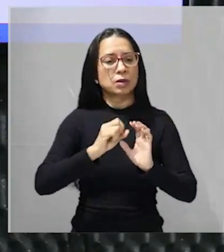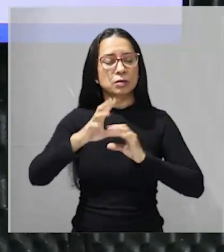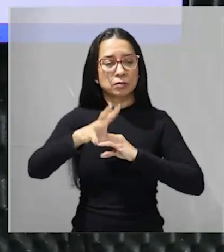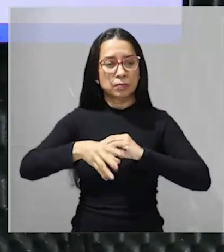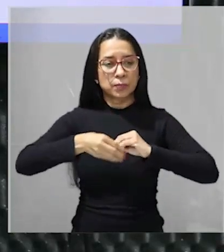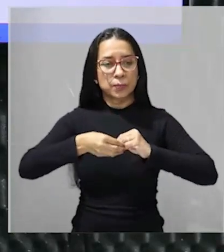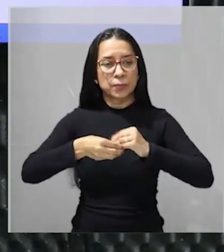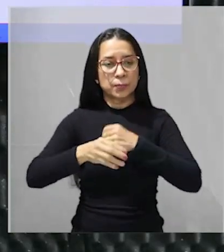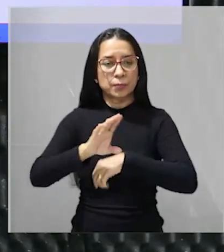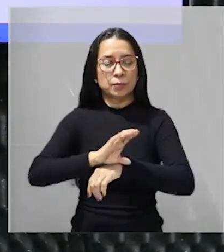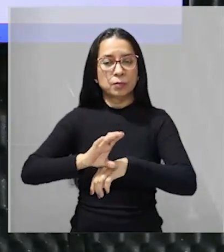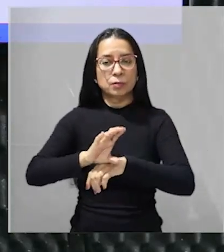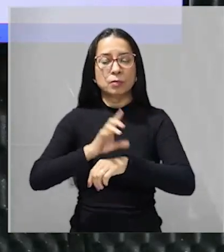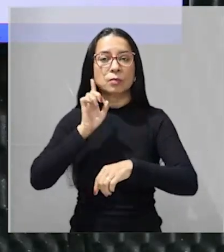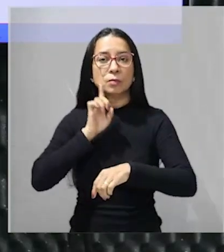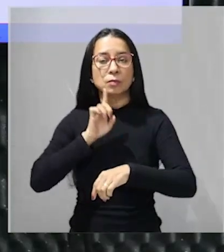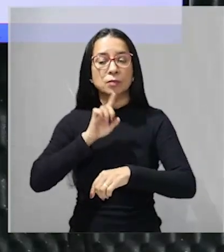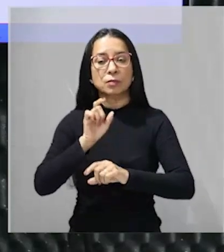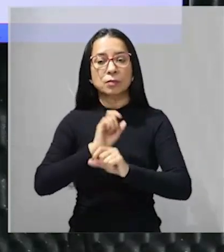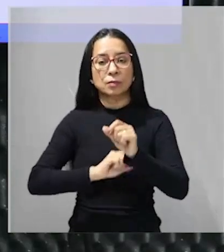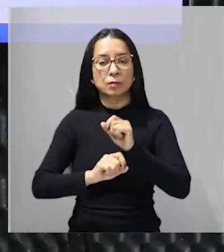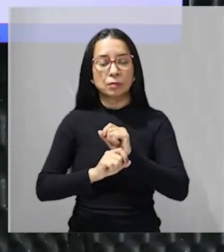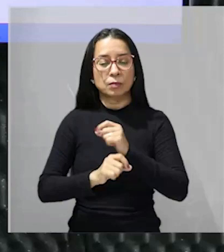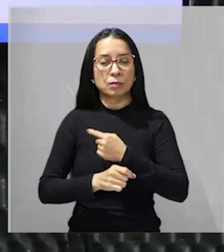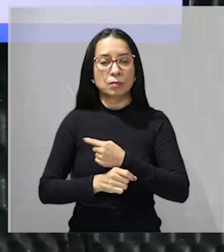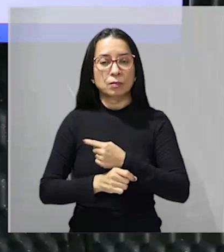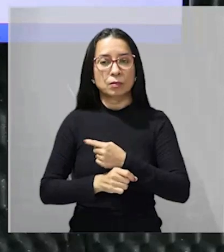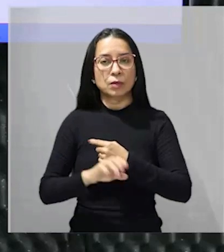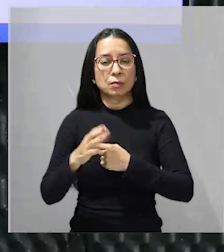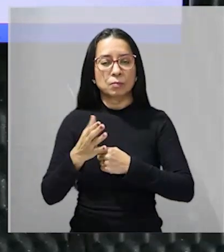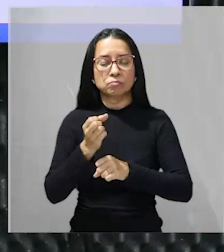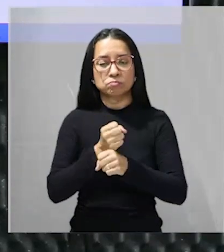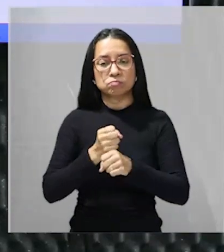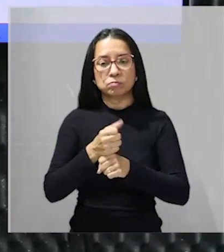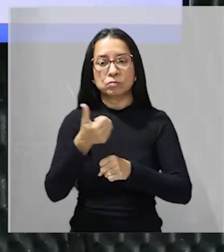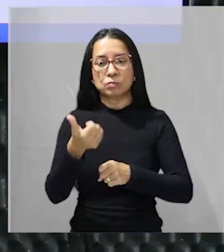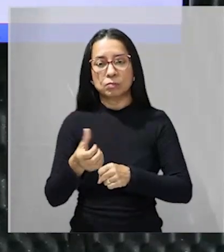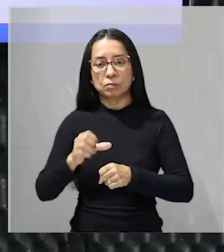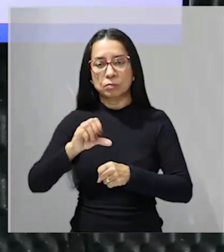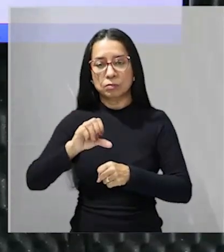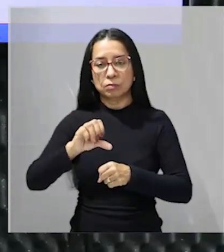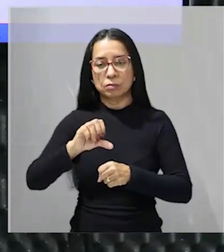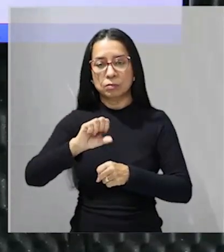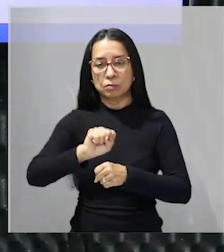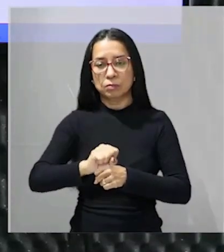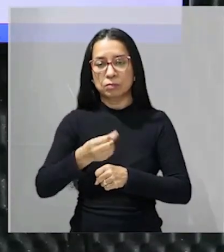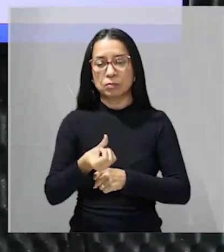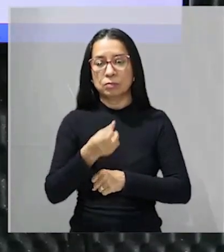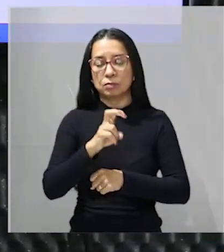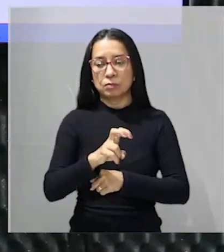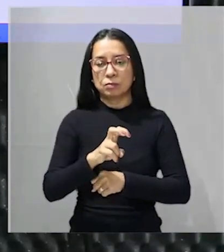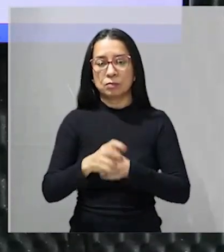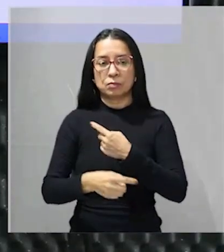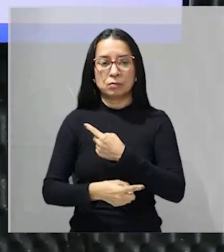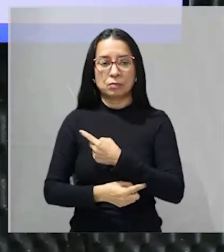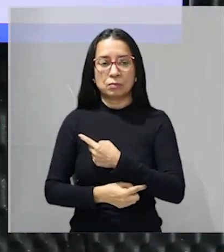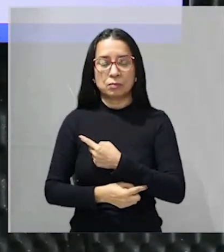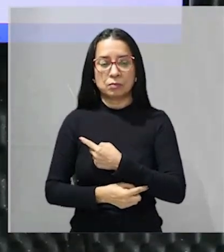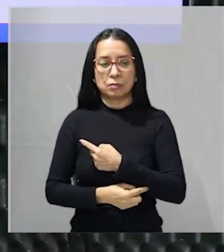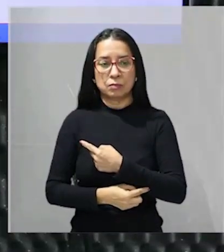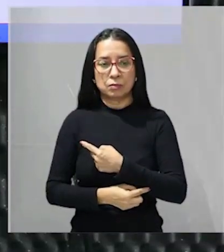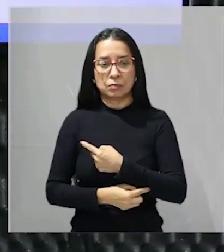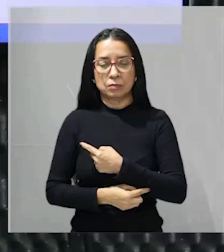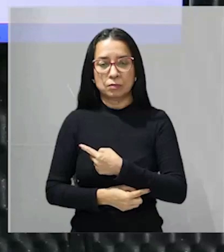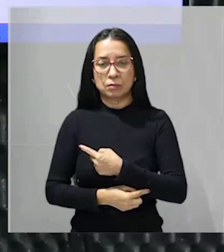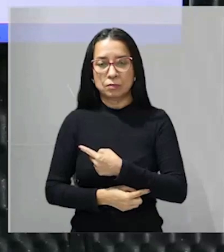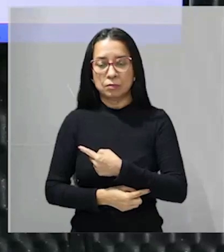norte-americana por volta de 1865 foi a seguinte votada pelo congresso em 31